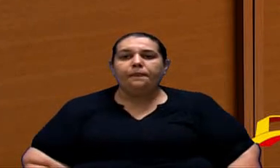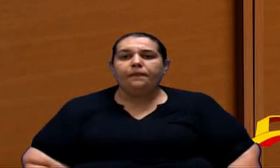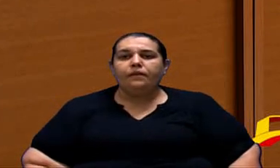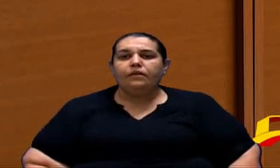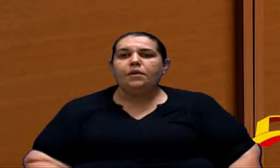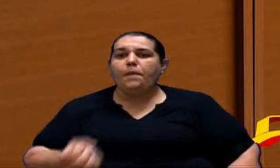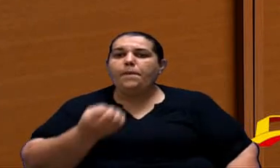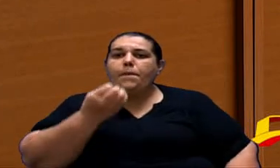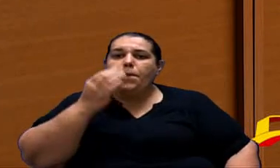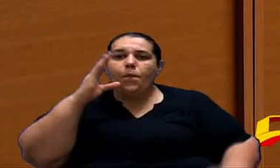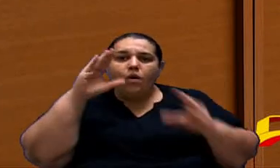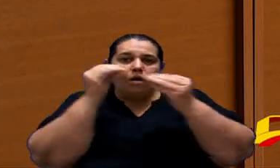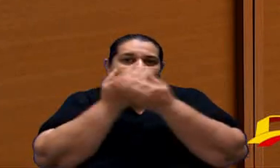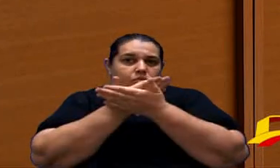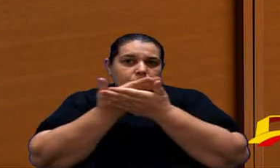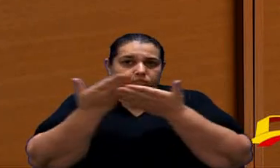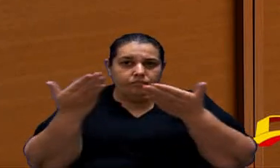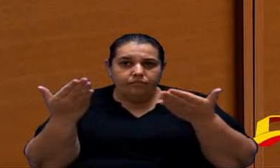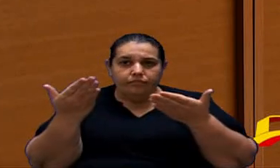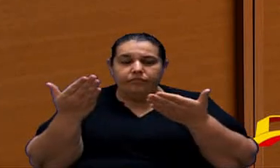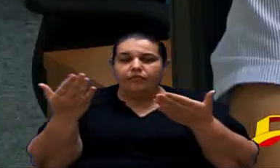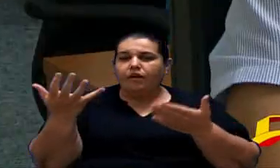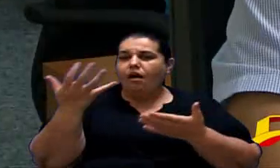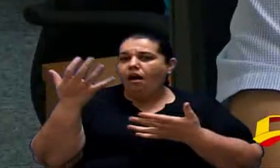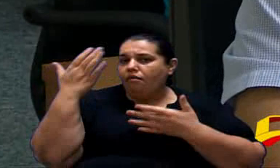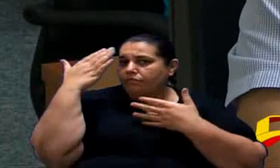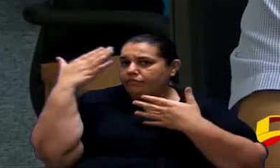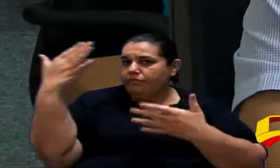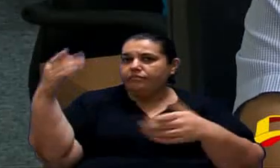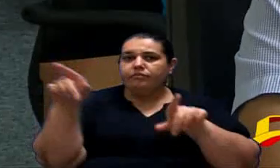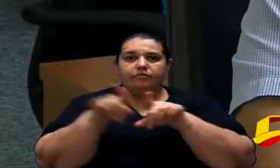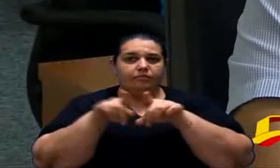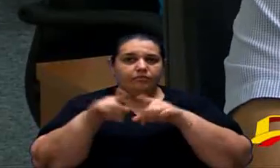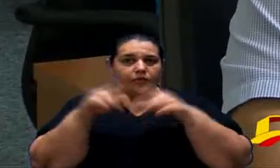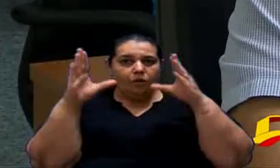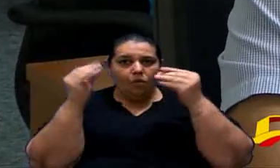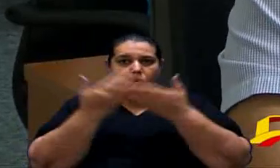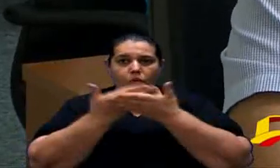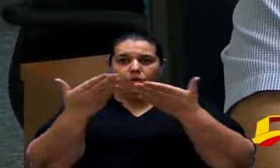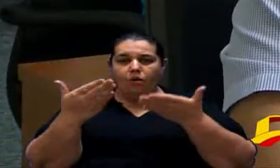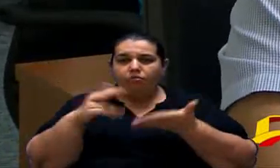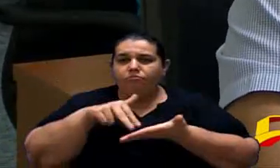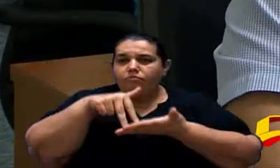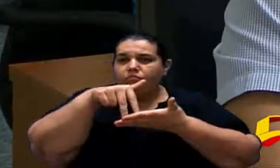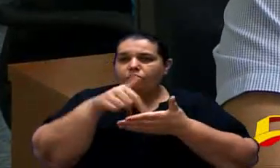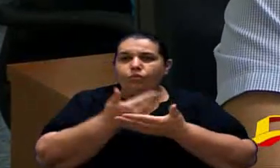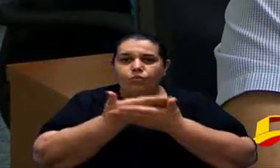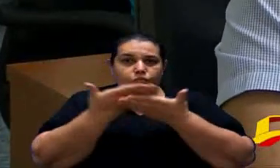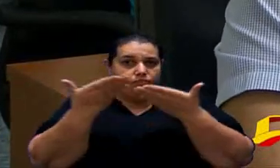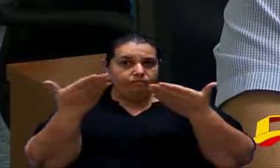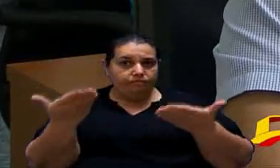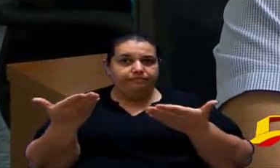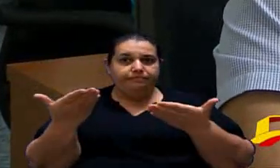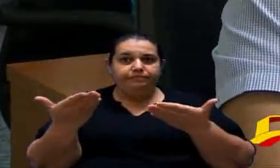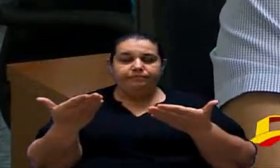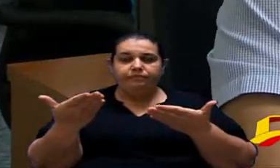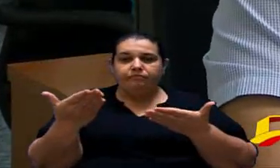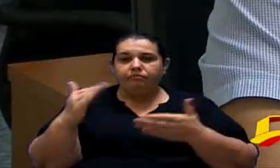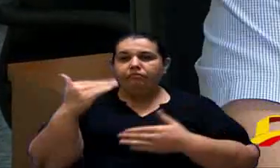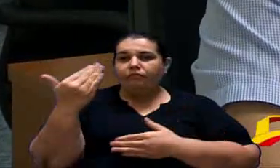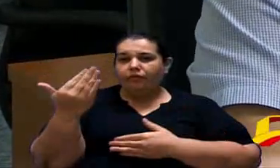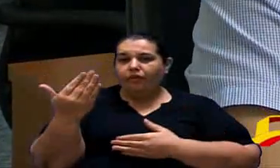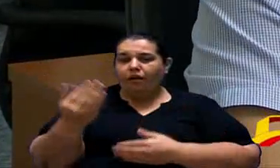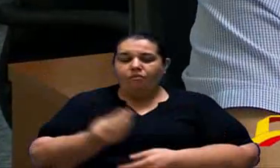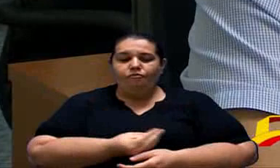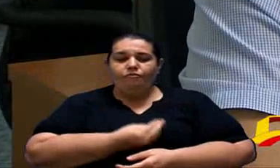boa noite noite a todos quero agradecer por estar aqui nessa noite pelo apoio de vocês e quando eu